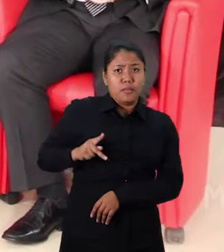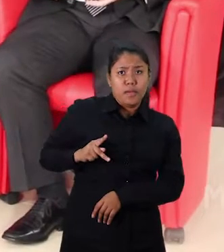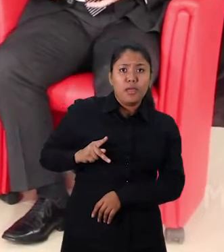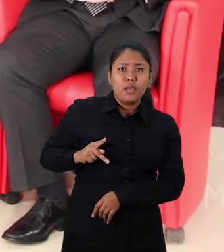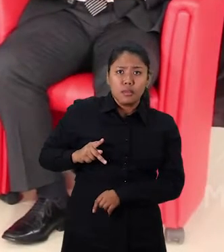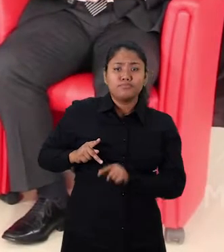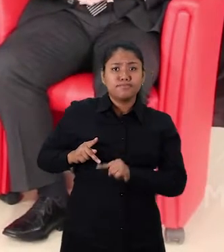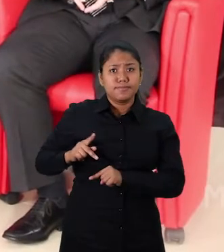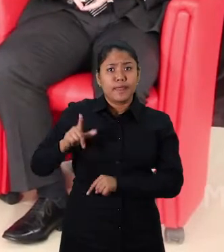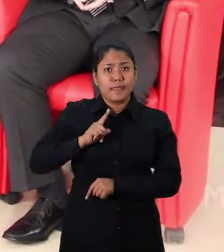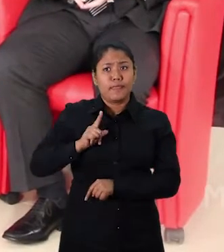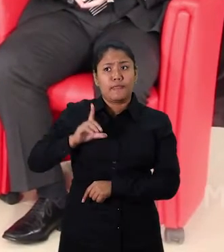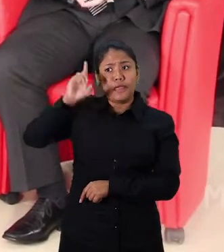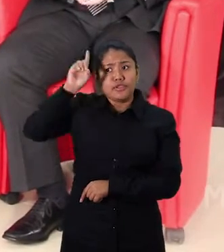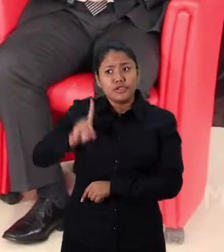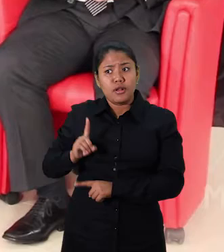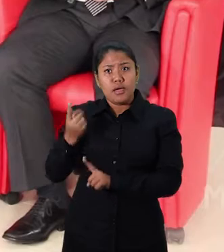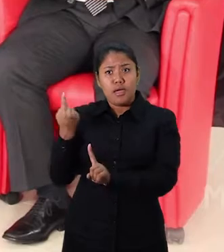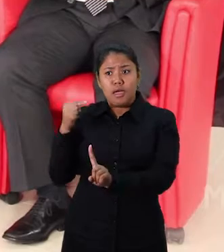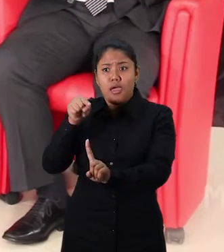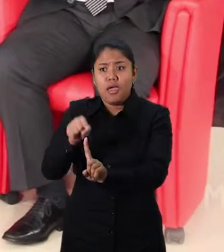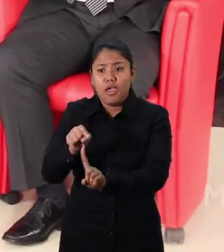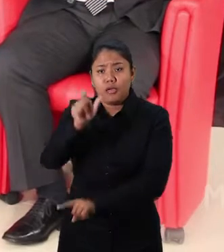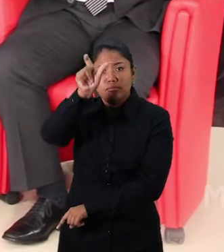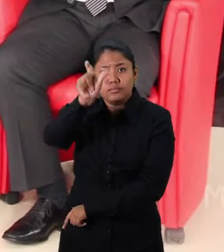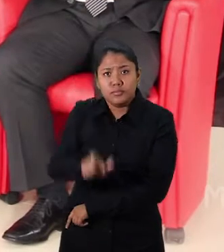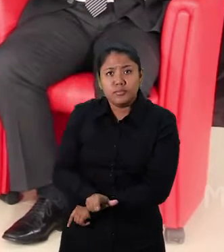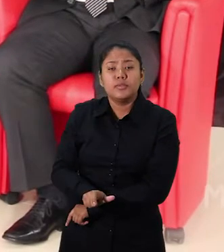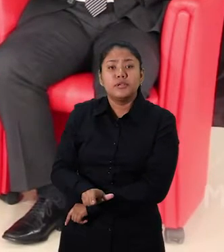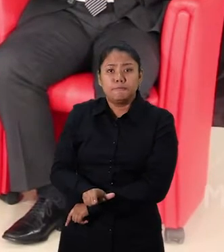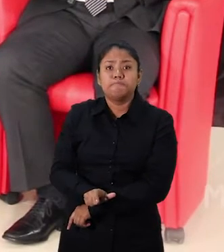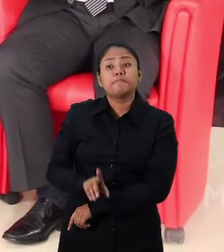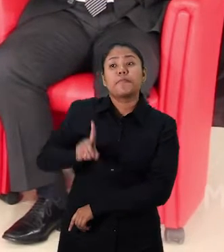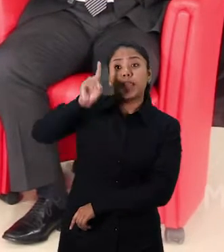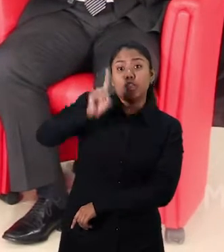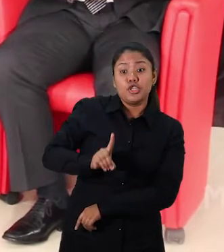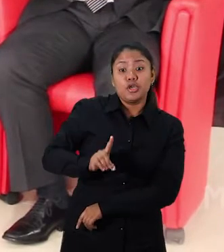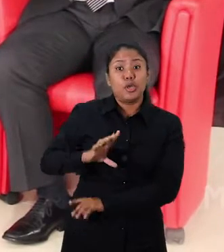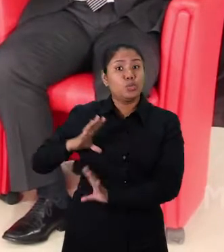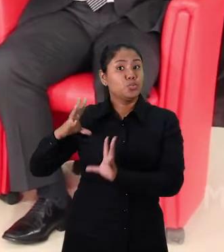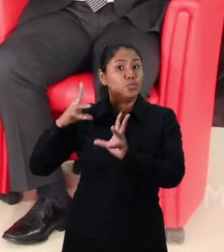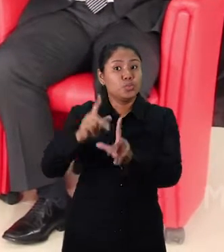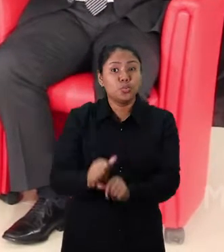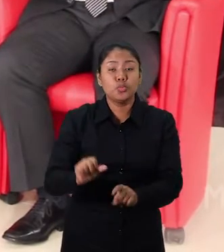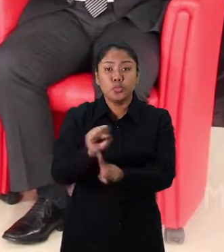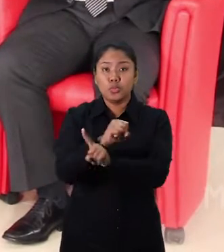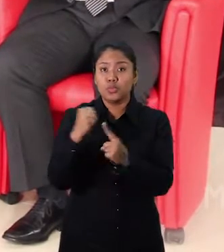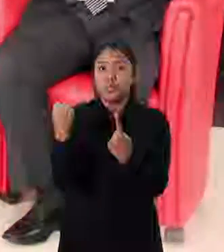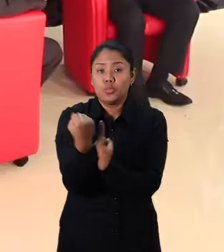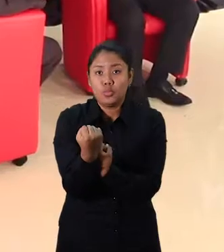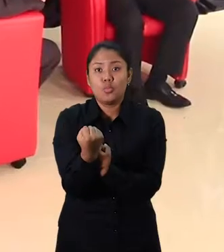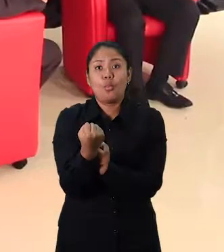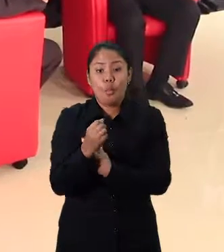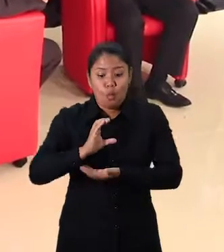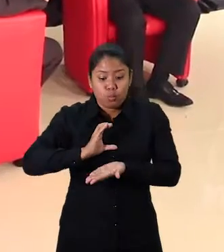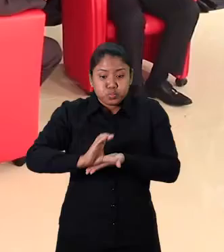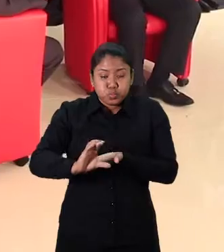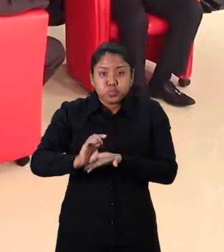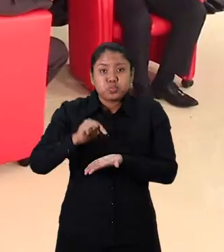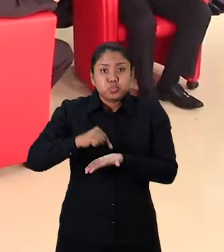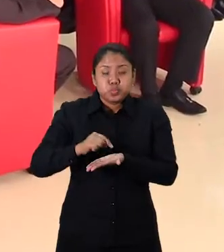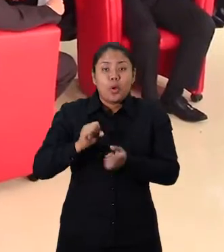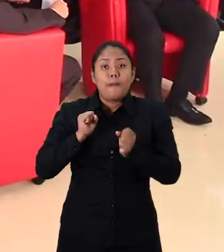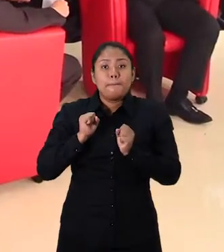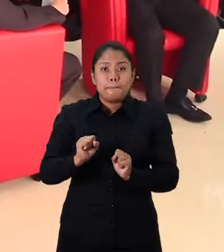relacionadas a direito que a gente chama de meta-individuais, direitos de toda a coletividade, o Fundo de